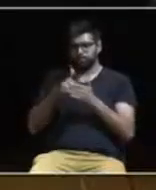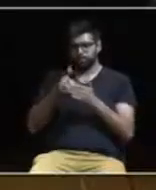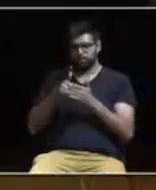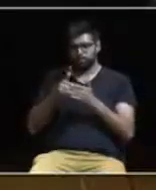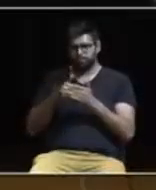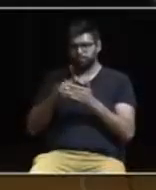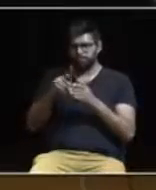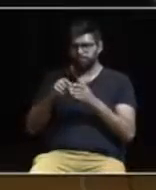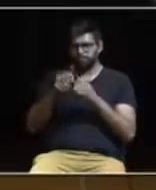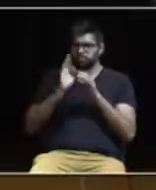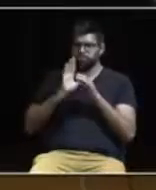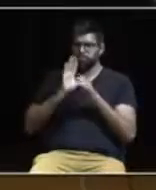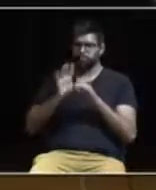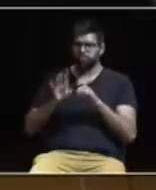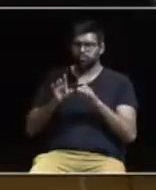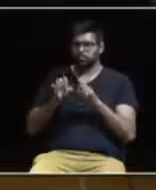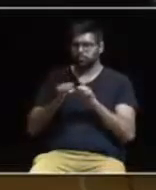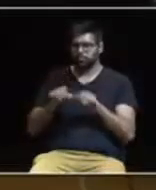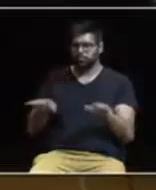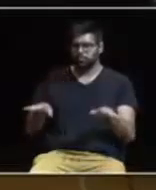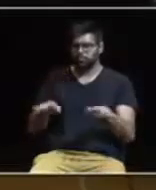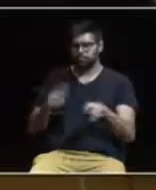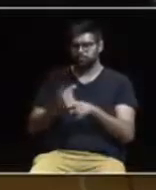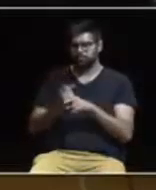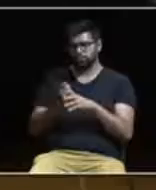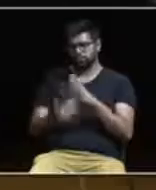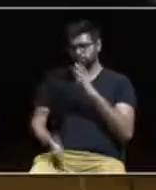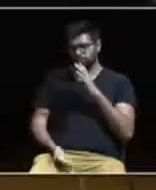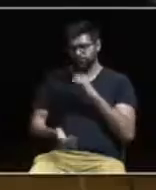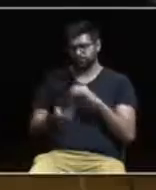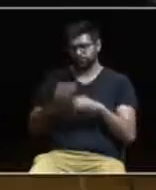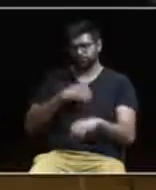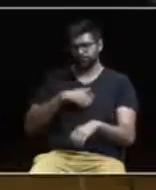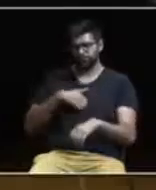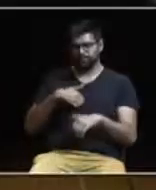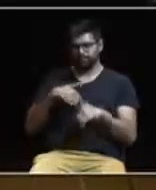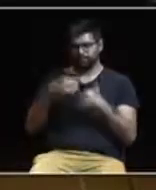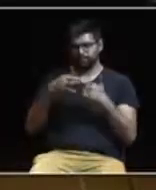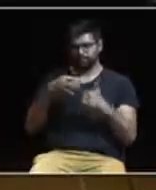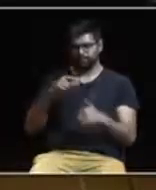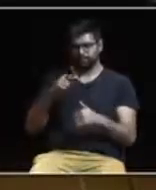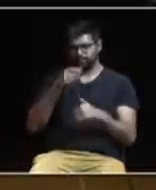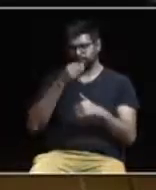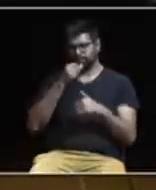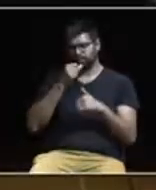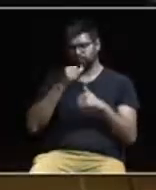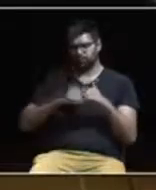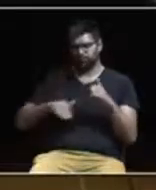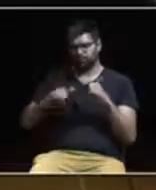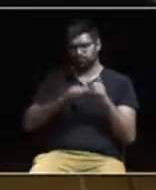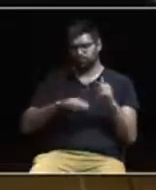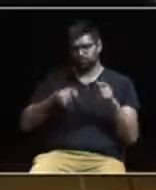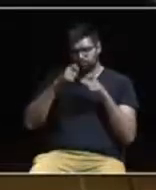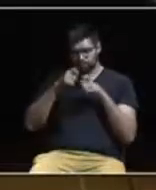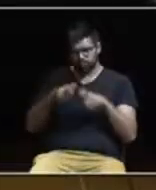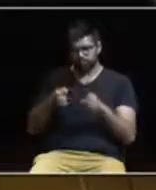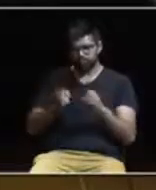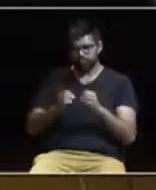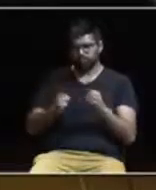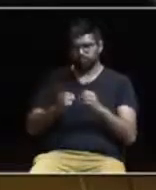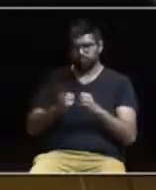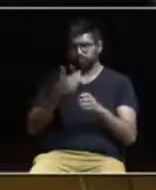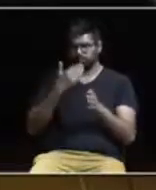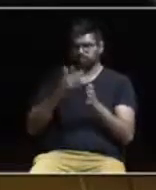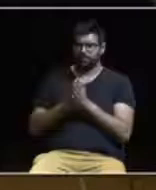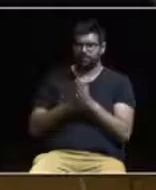poluição e na contaminação, entre outros. E Lisboa tem sido um caso em que o solo não é valorizado enquanto